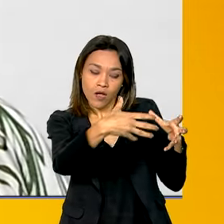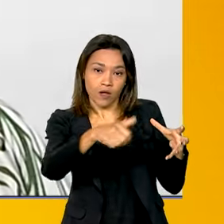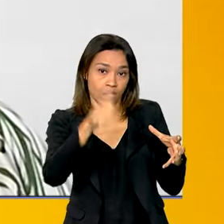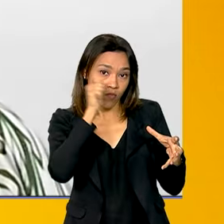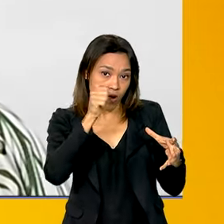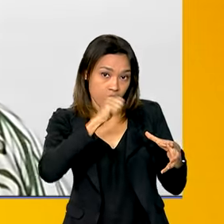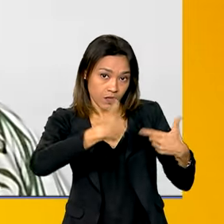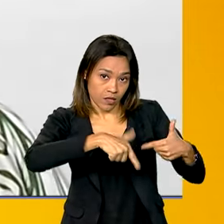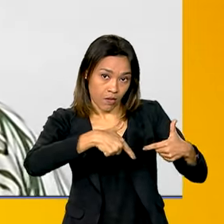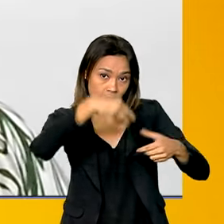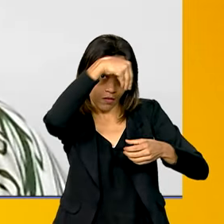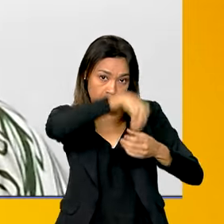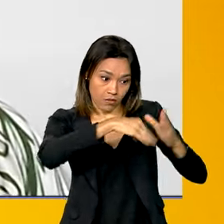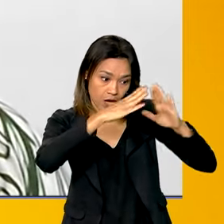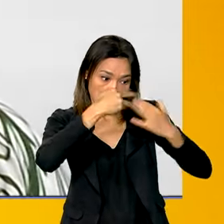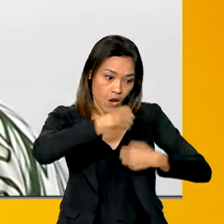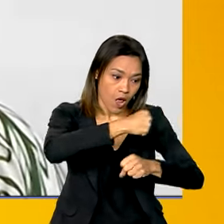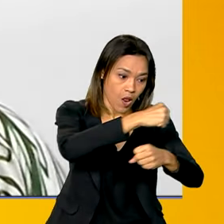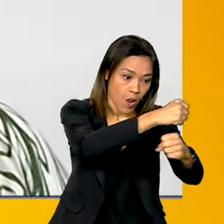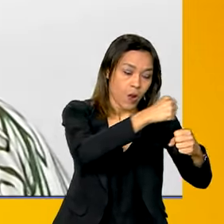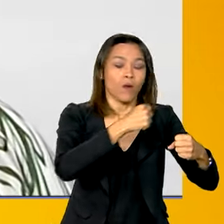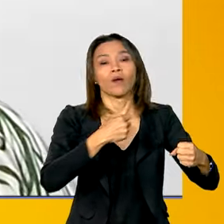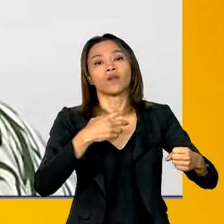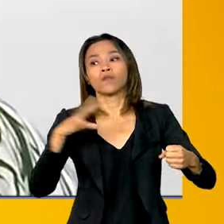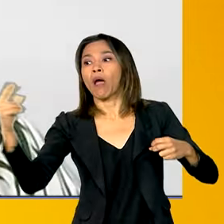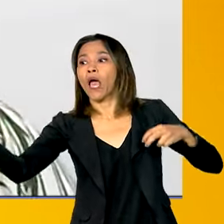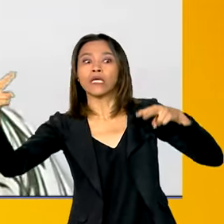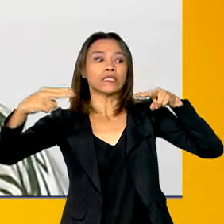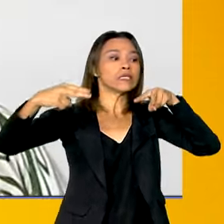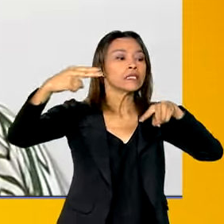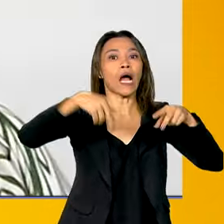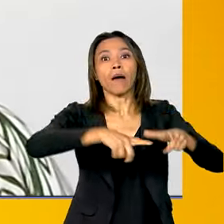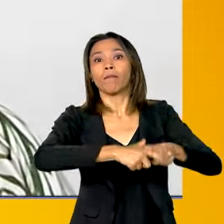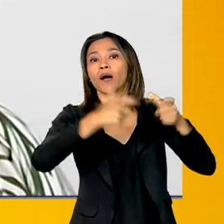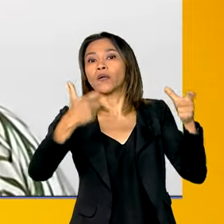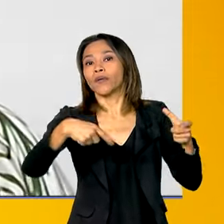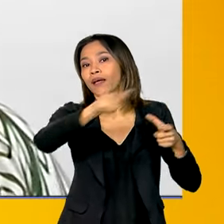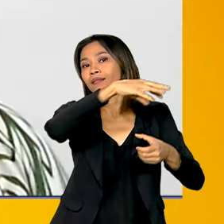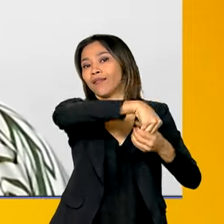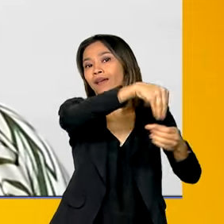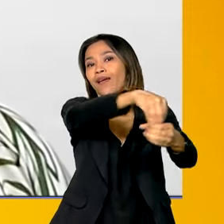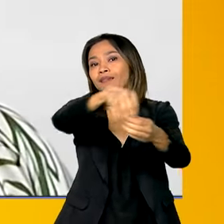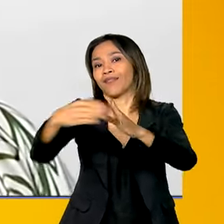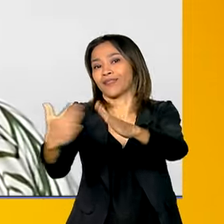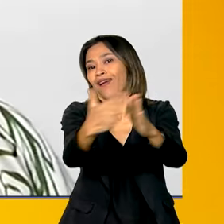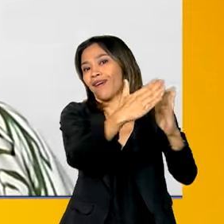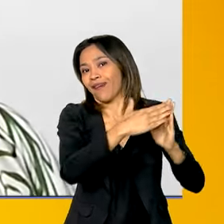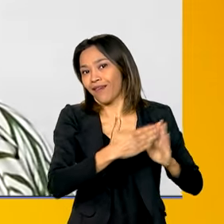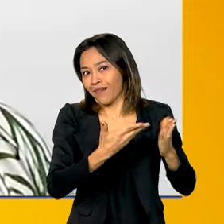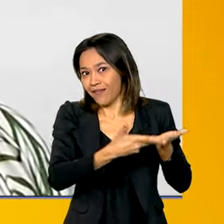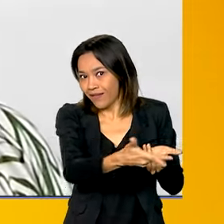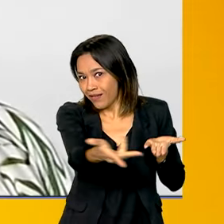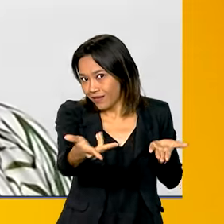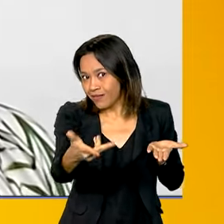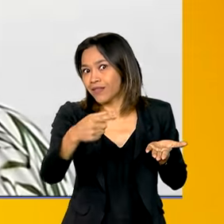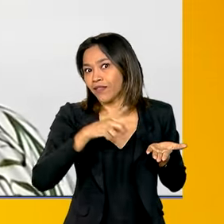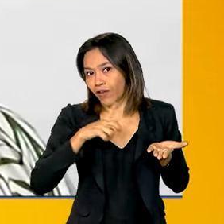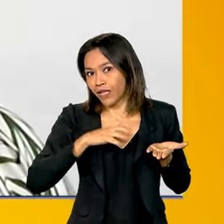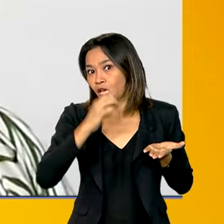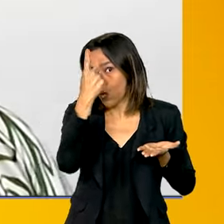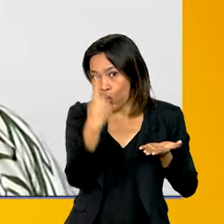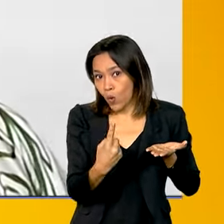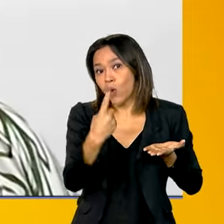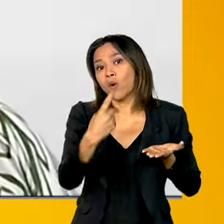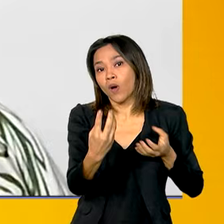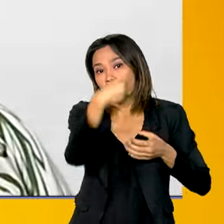como ela trabalha em regra de forma isolada, a maior parte dos lares, das famílias, elas vão ter uma trabalhadora